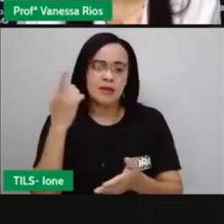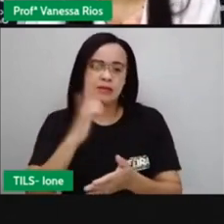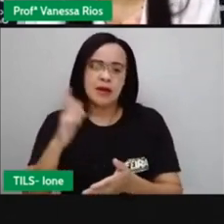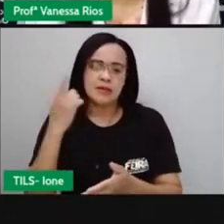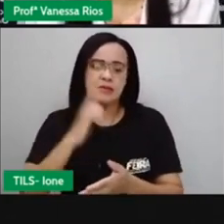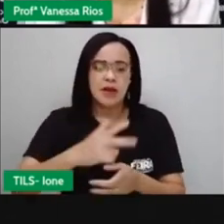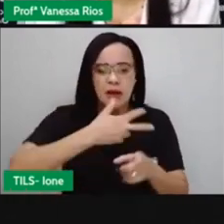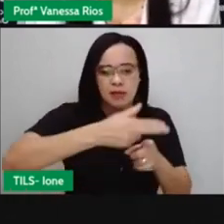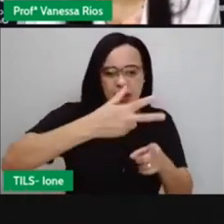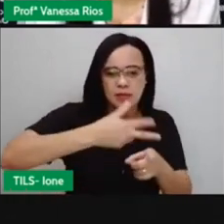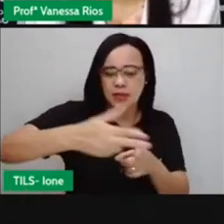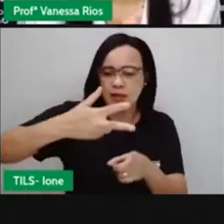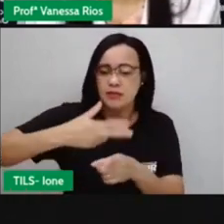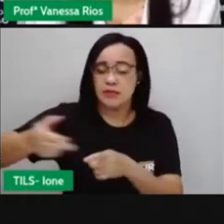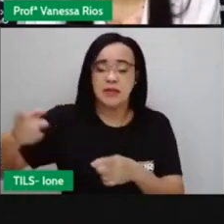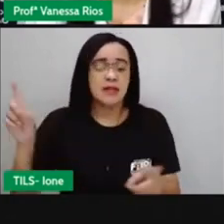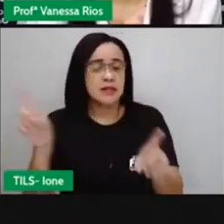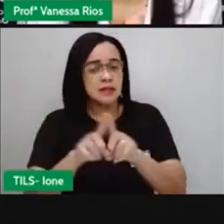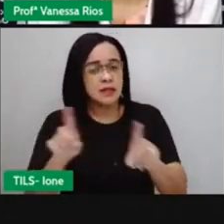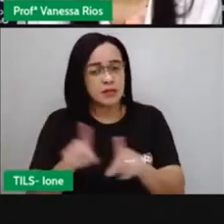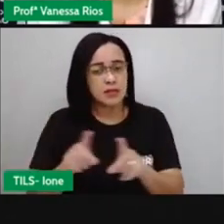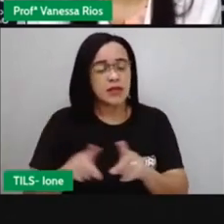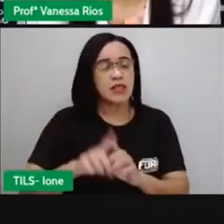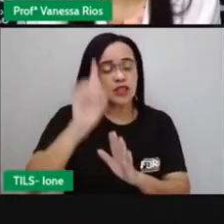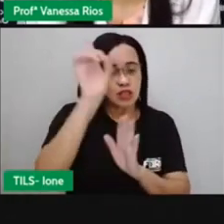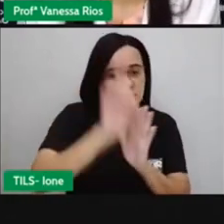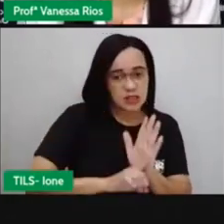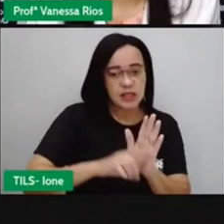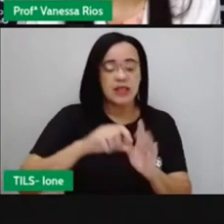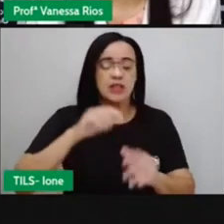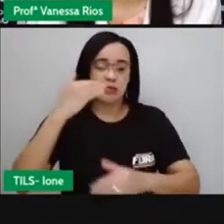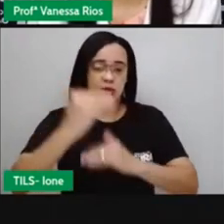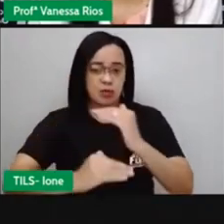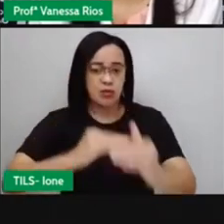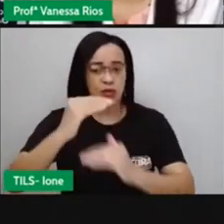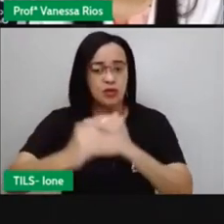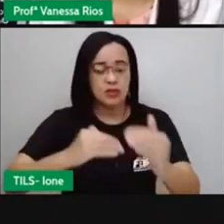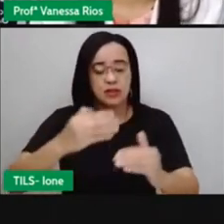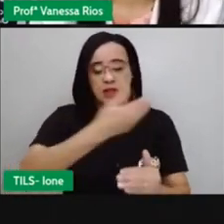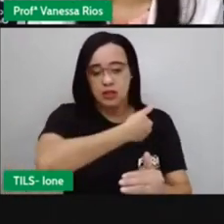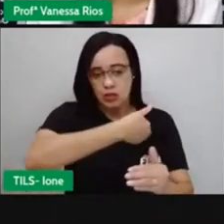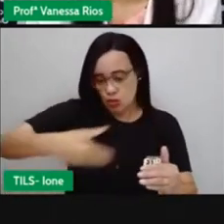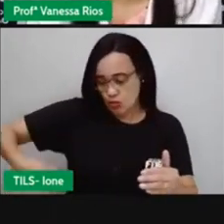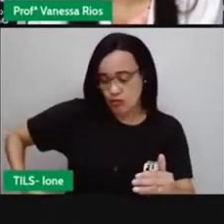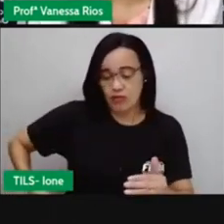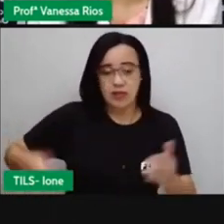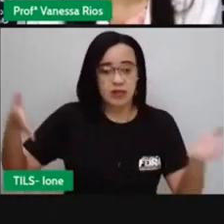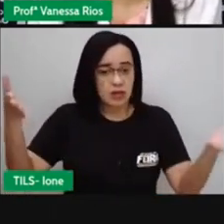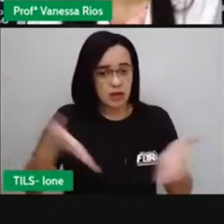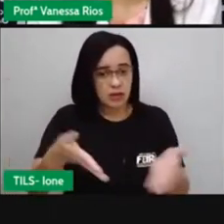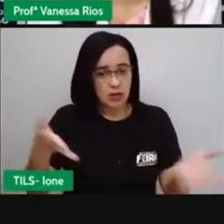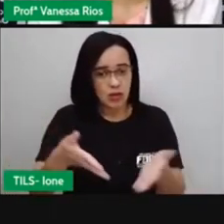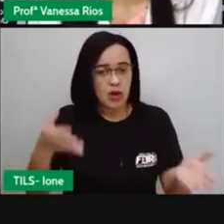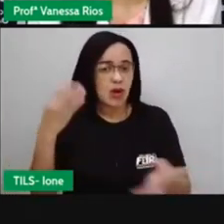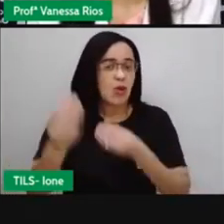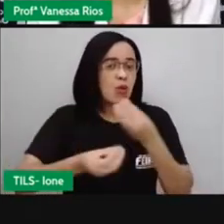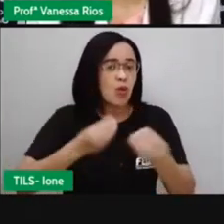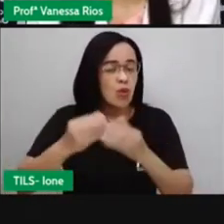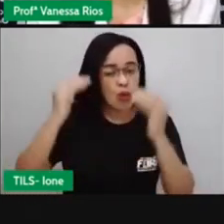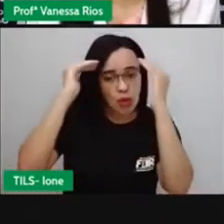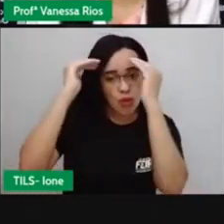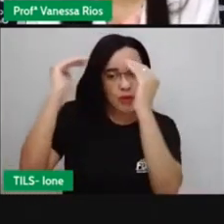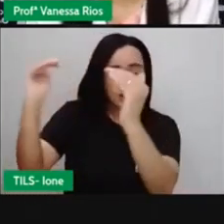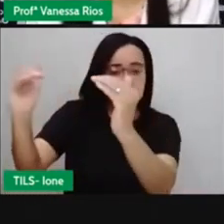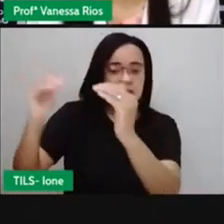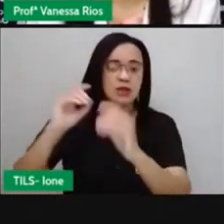que o processo aí de governo do nosso país, o processo atual, obedecesse aí ao que a gente já